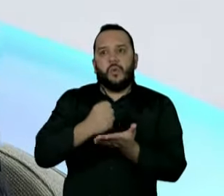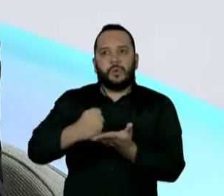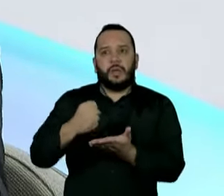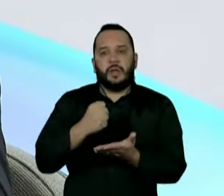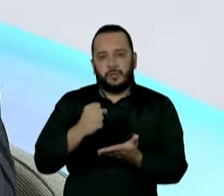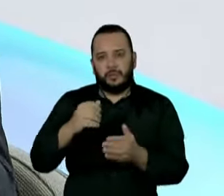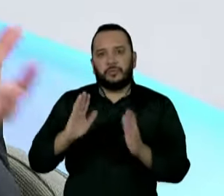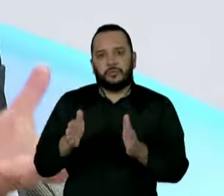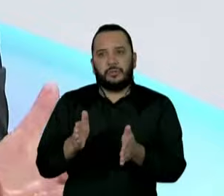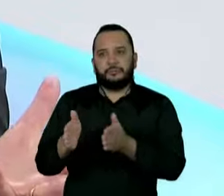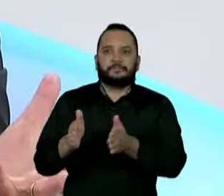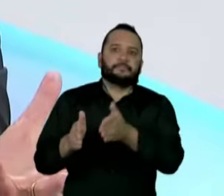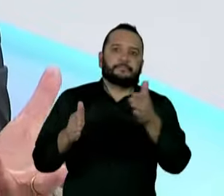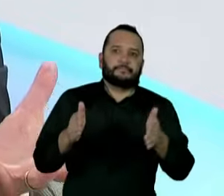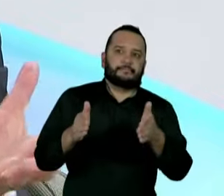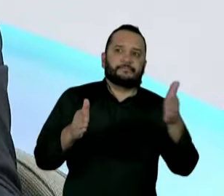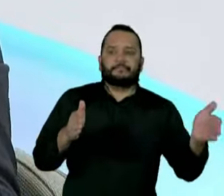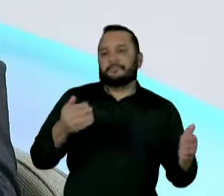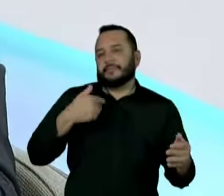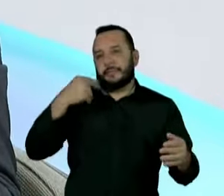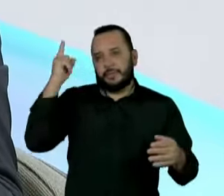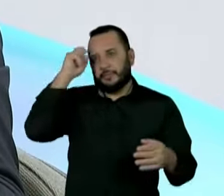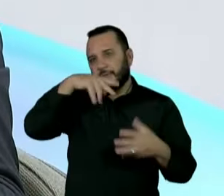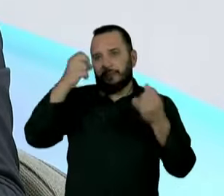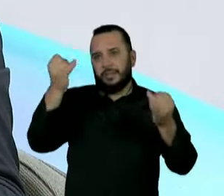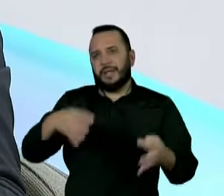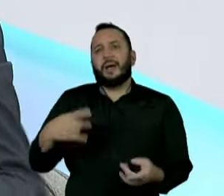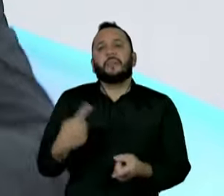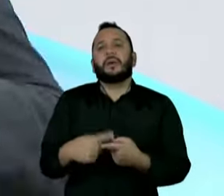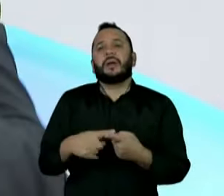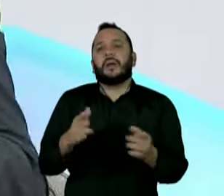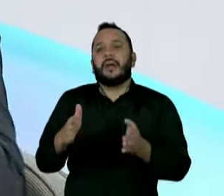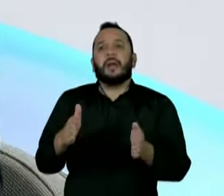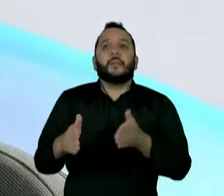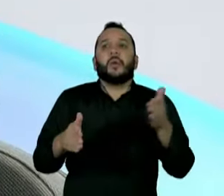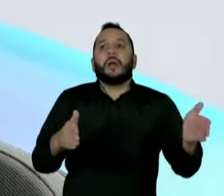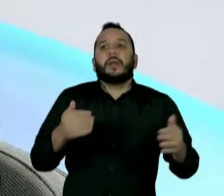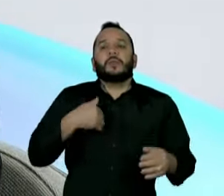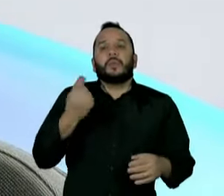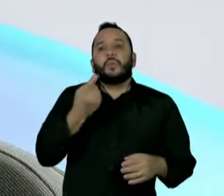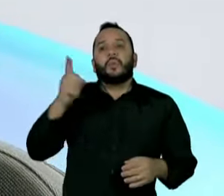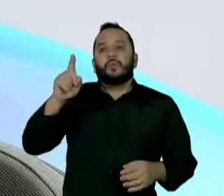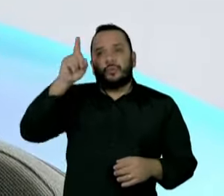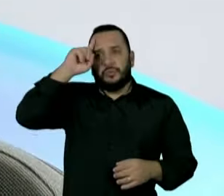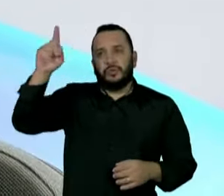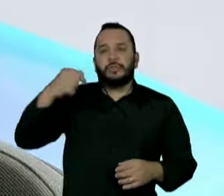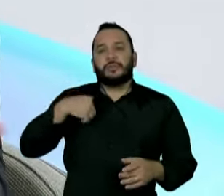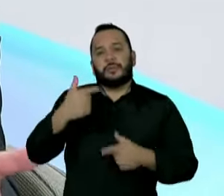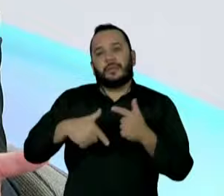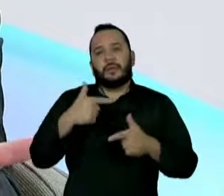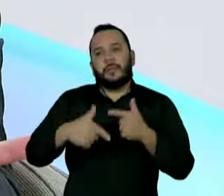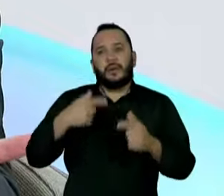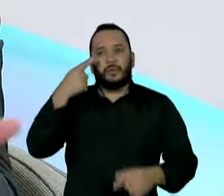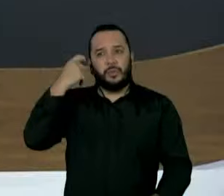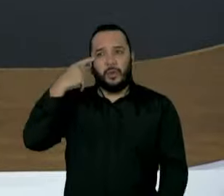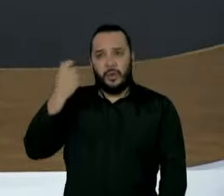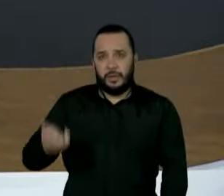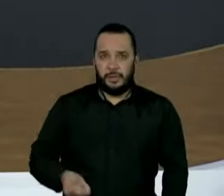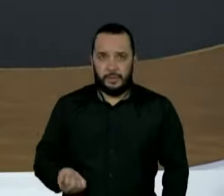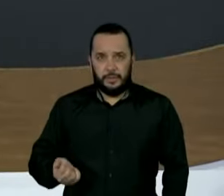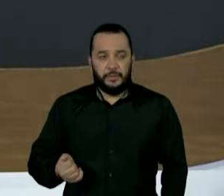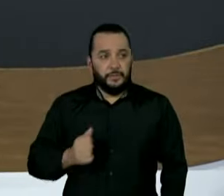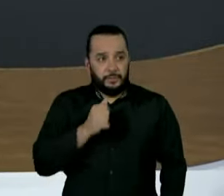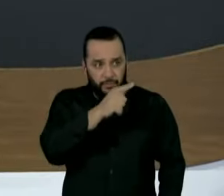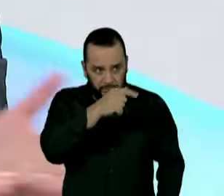É muito difícil explicar por que os contratos foram prorrogados no último dia do governo do Dória. O senhor vai rever?